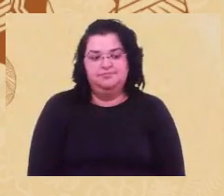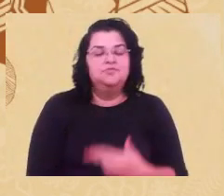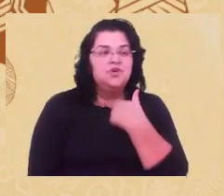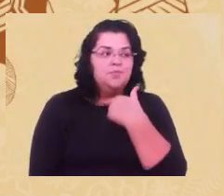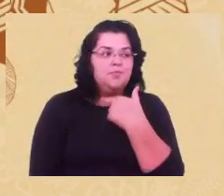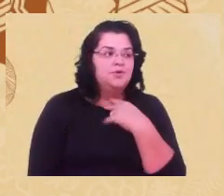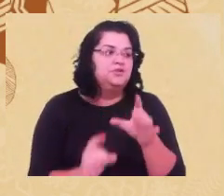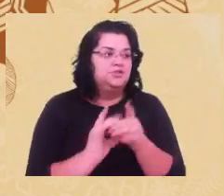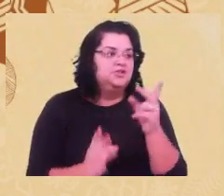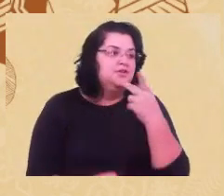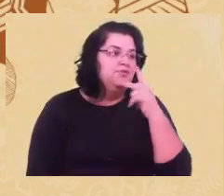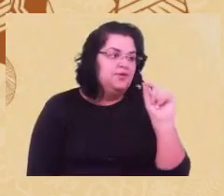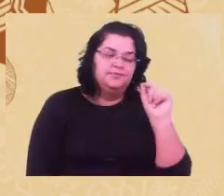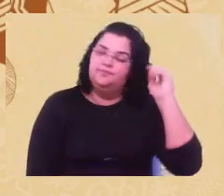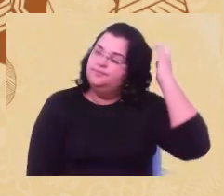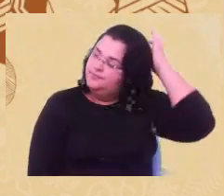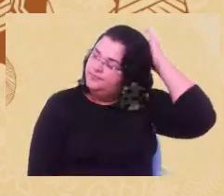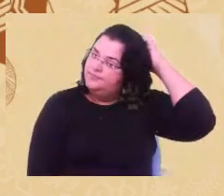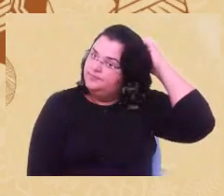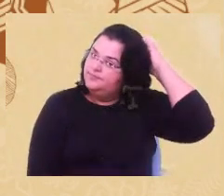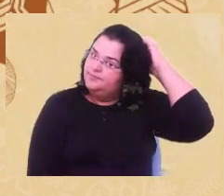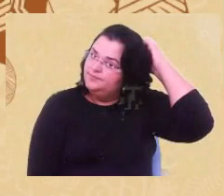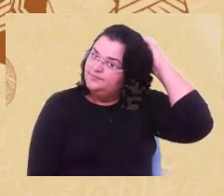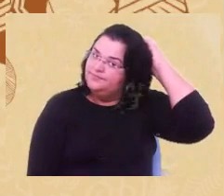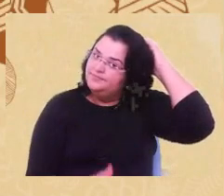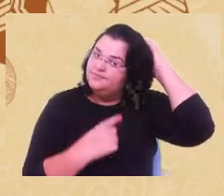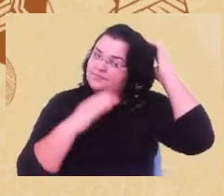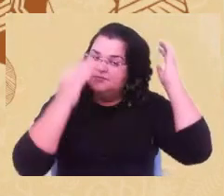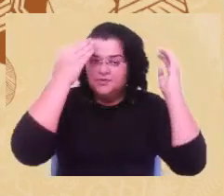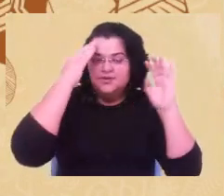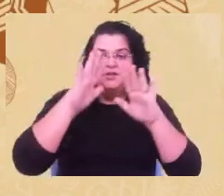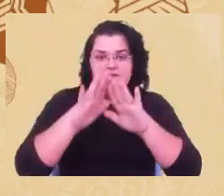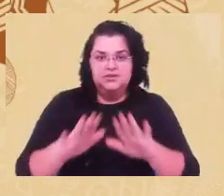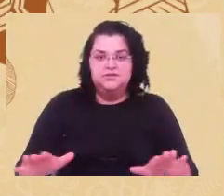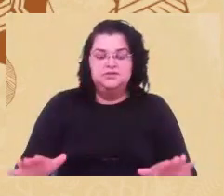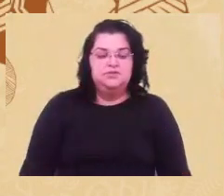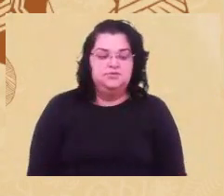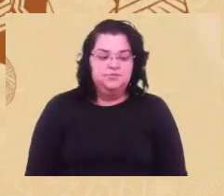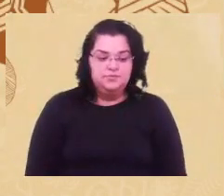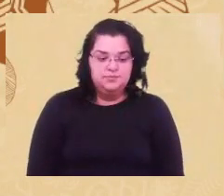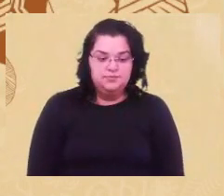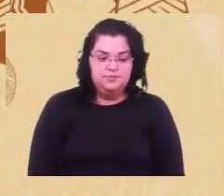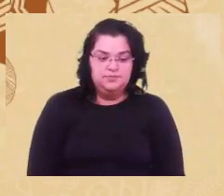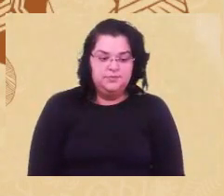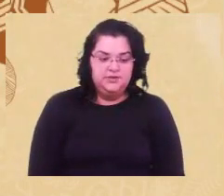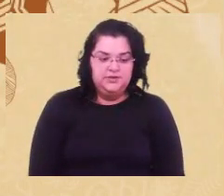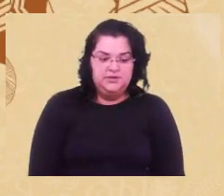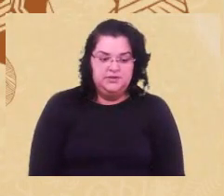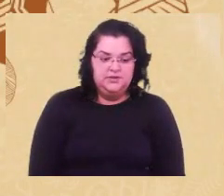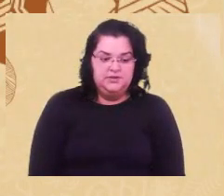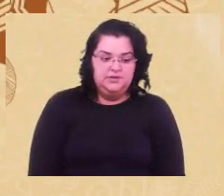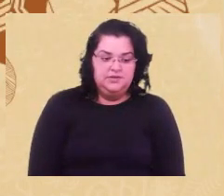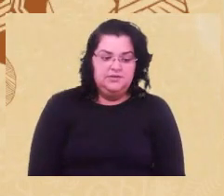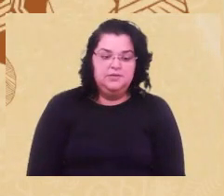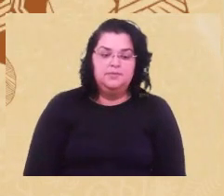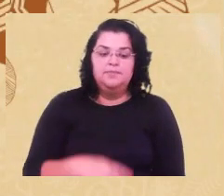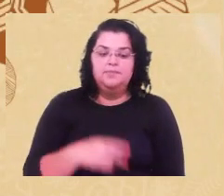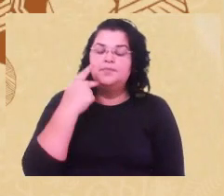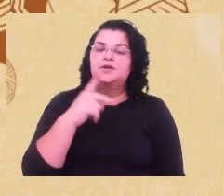compreender isso. Então, para o Anibu Quirrano,